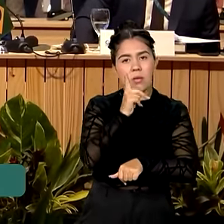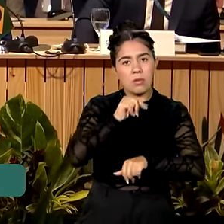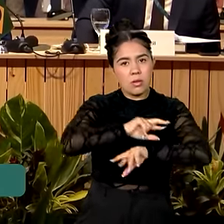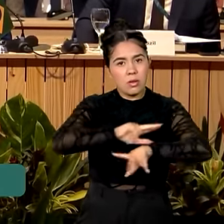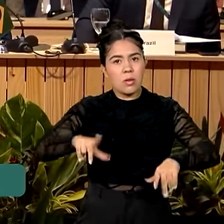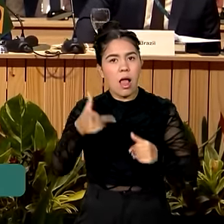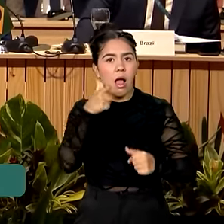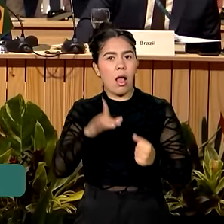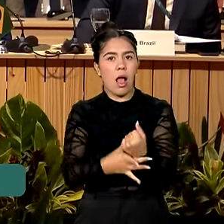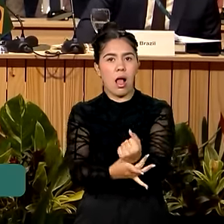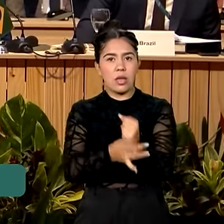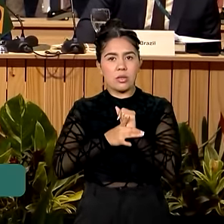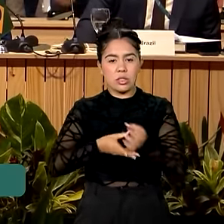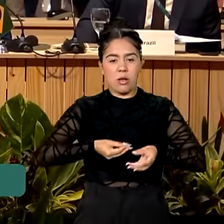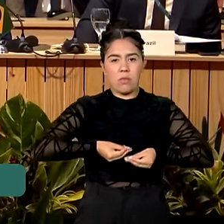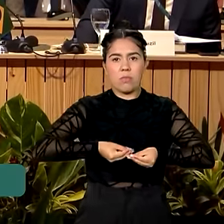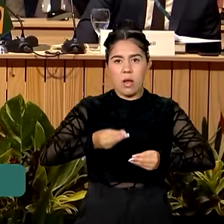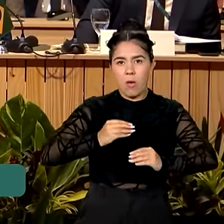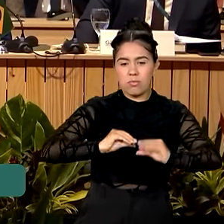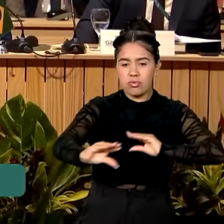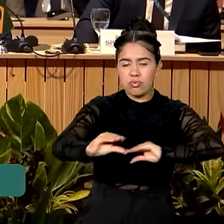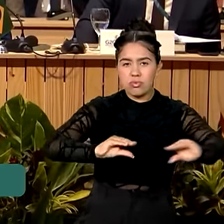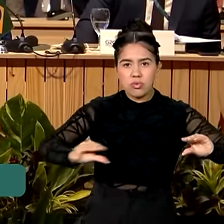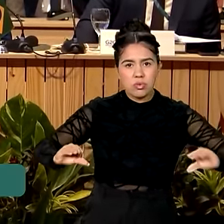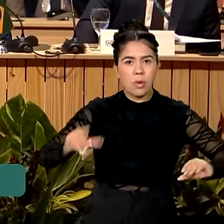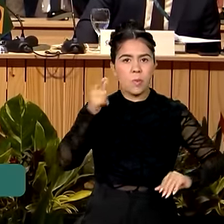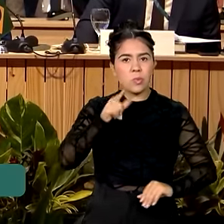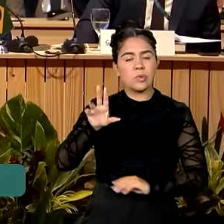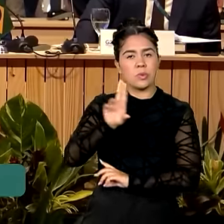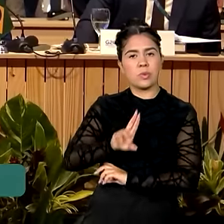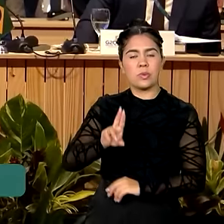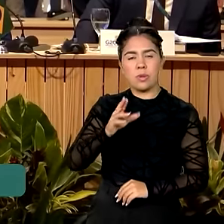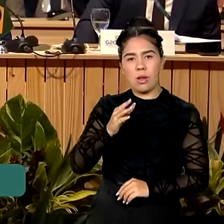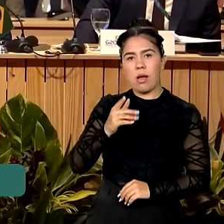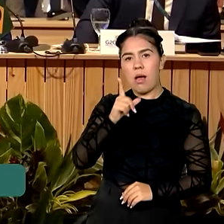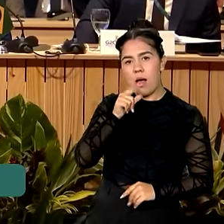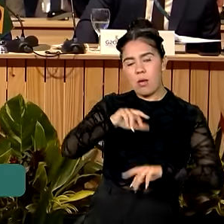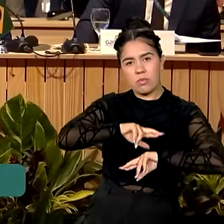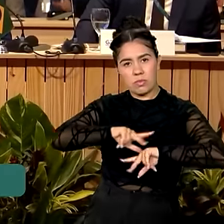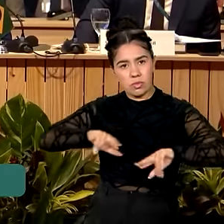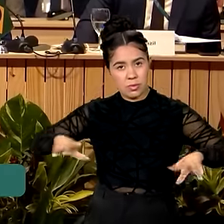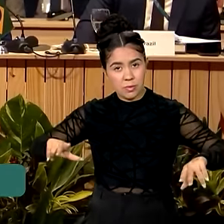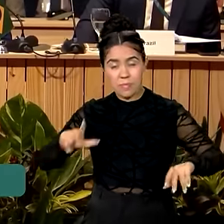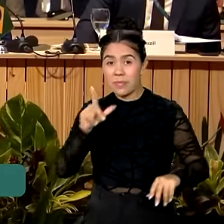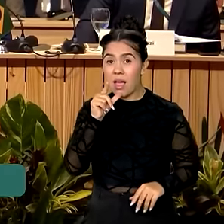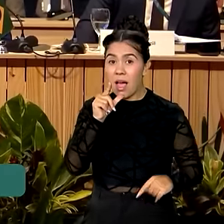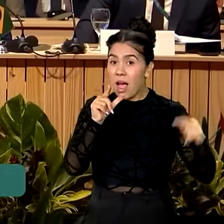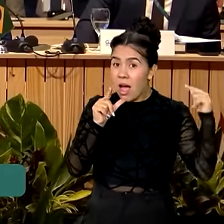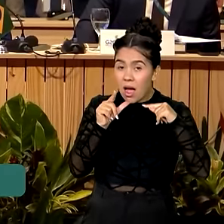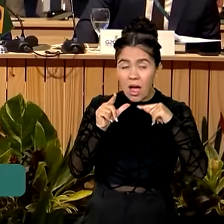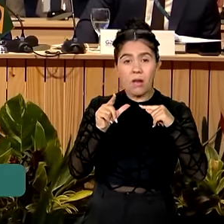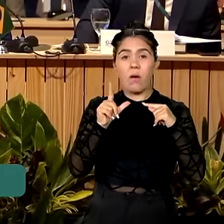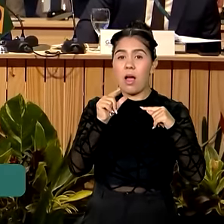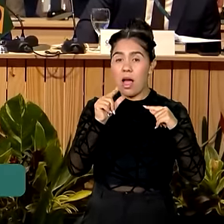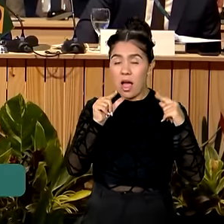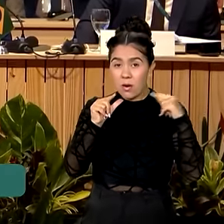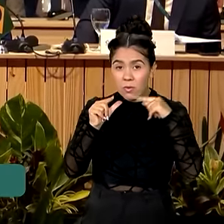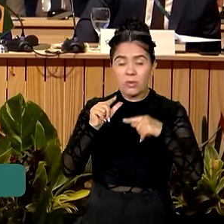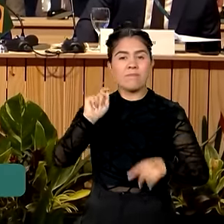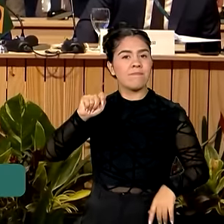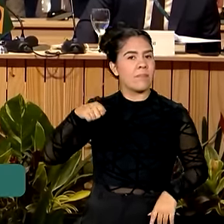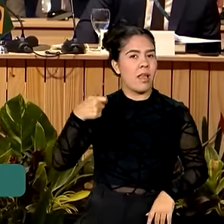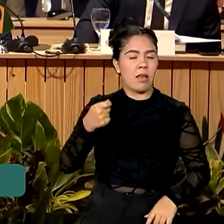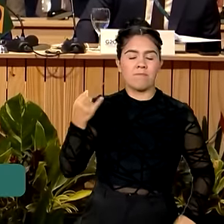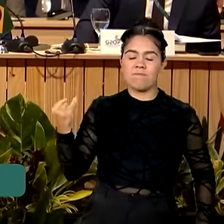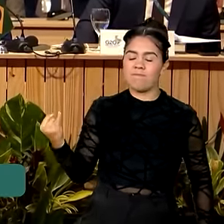distribuição de sua utilização. A água é um recurso vital, sem o